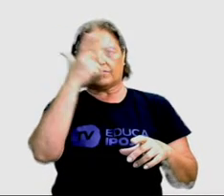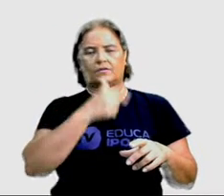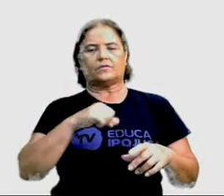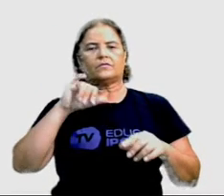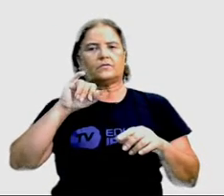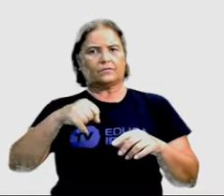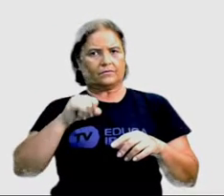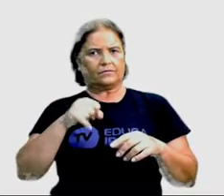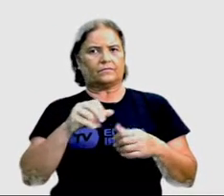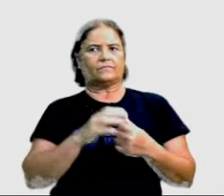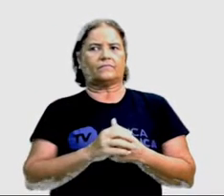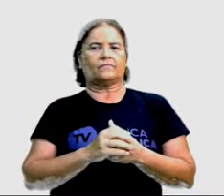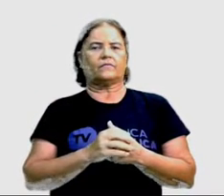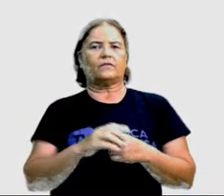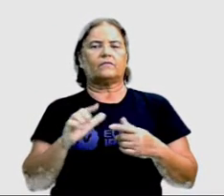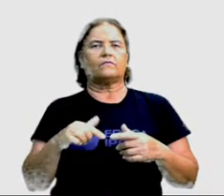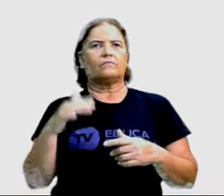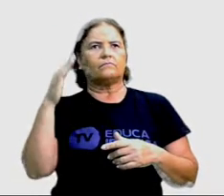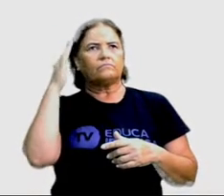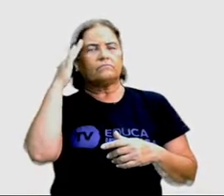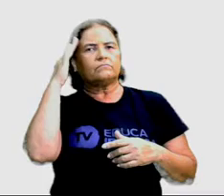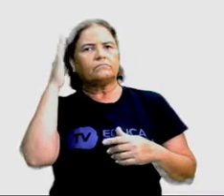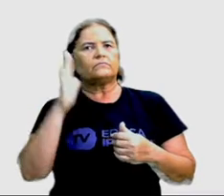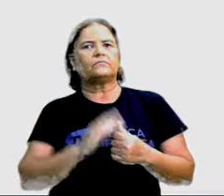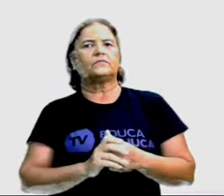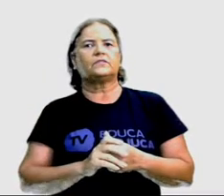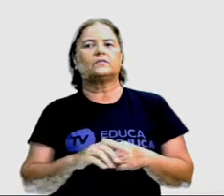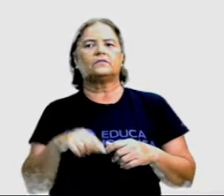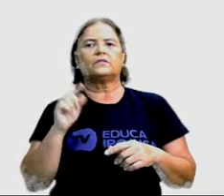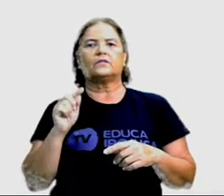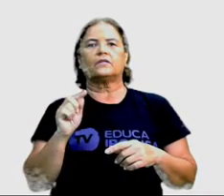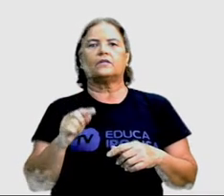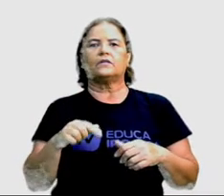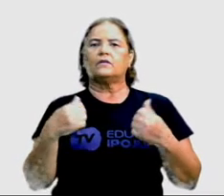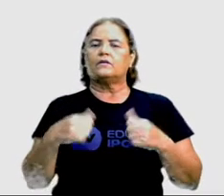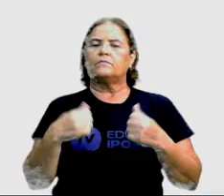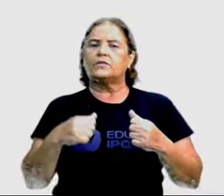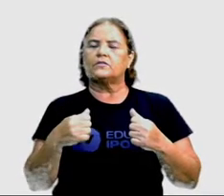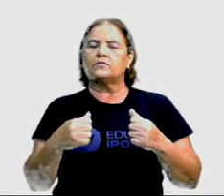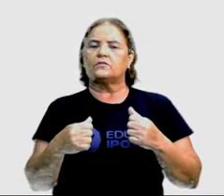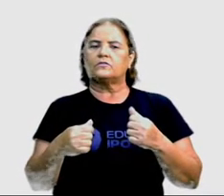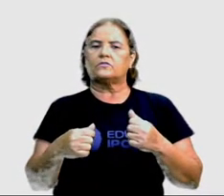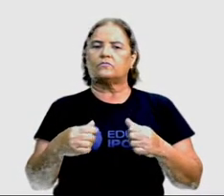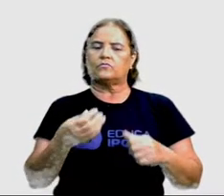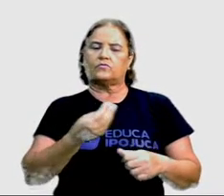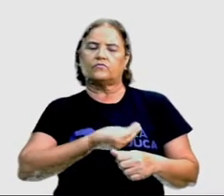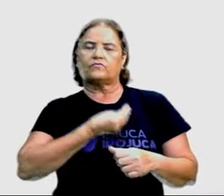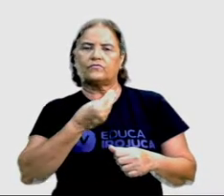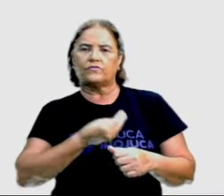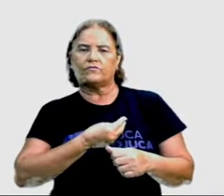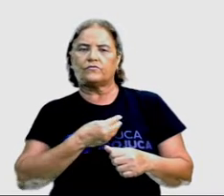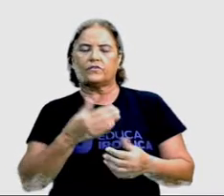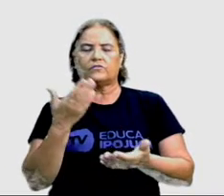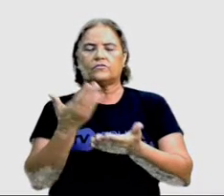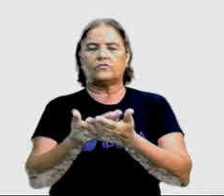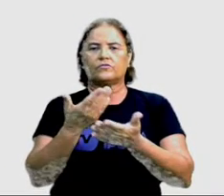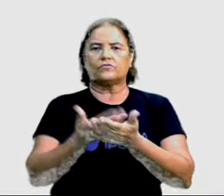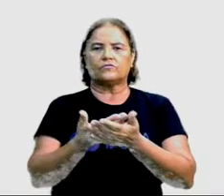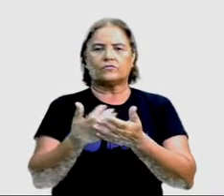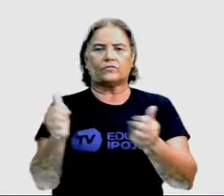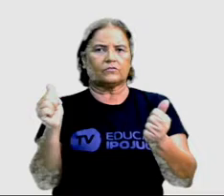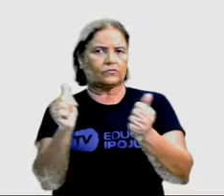Vamos refletir em que devemos conviver e estudar juntos em companheirismo e